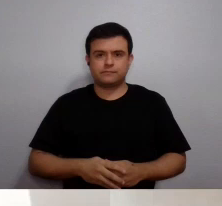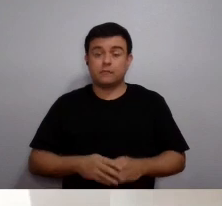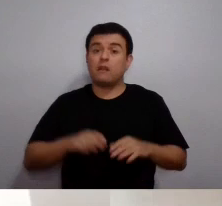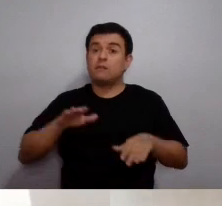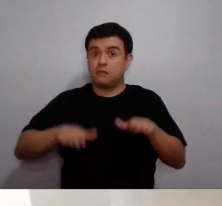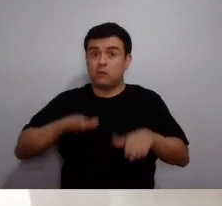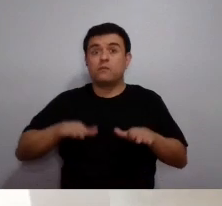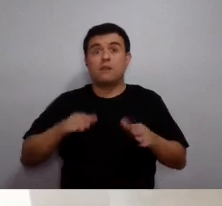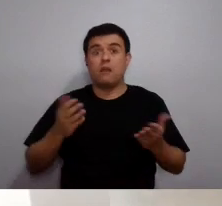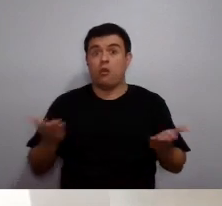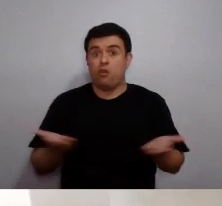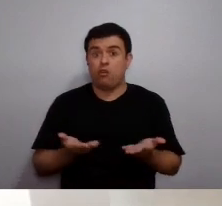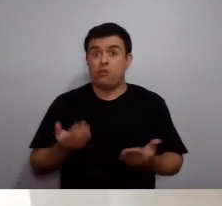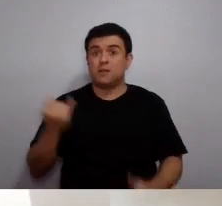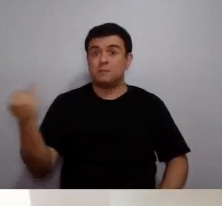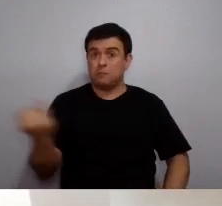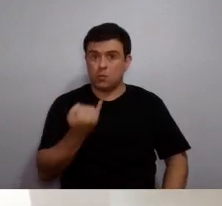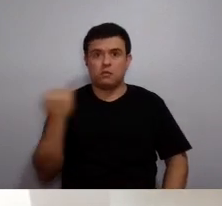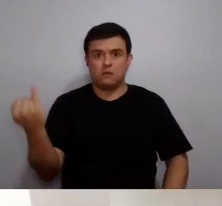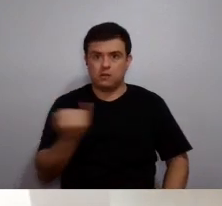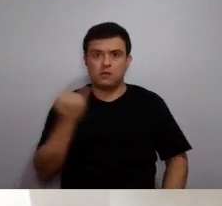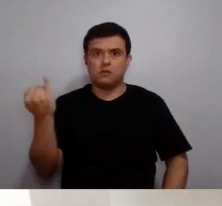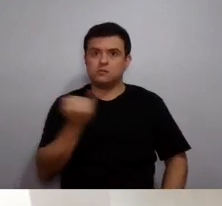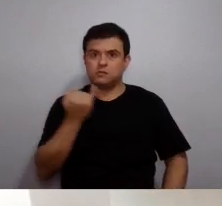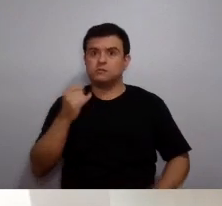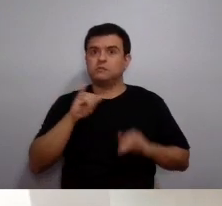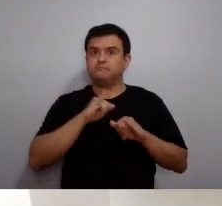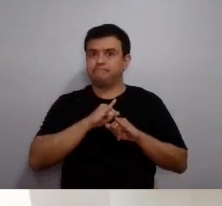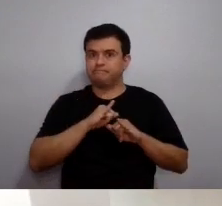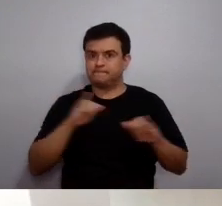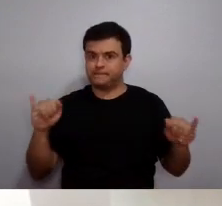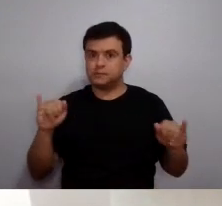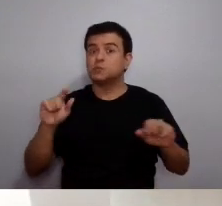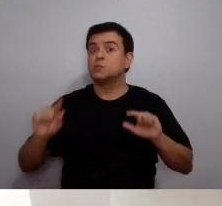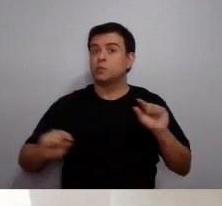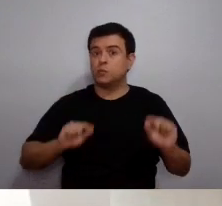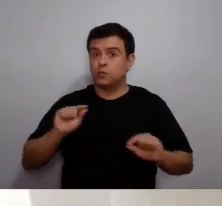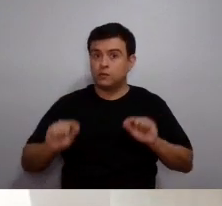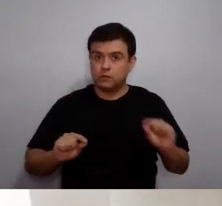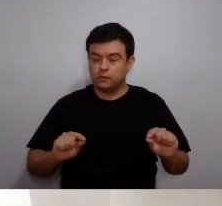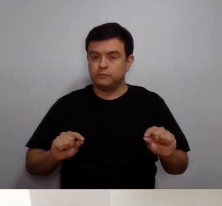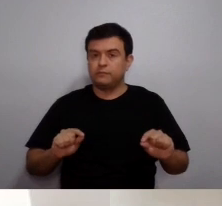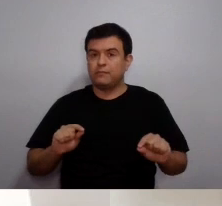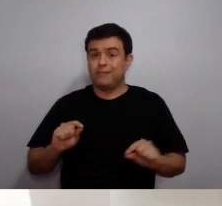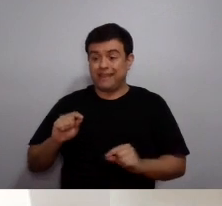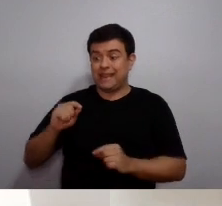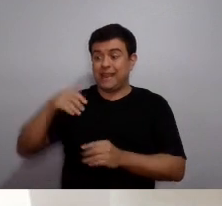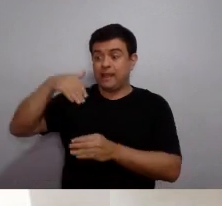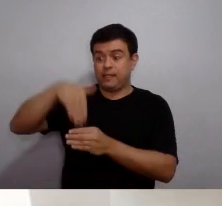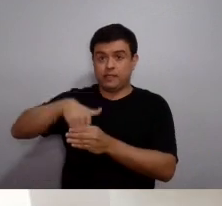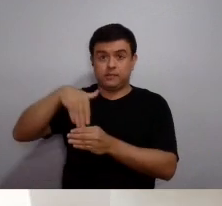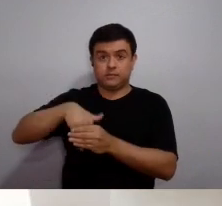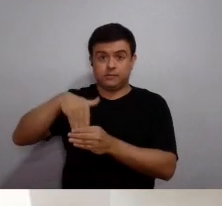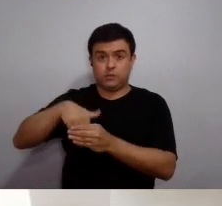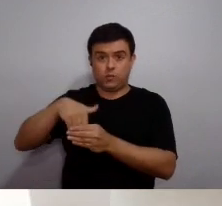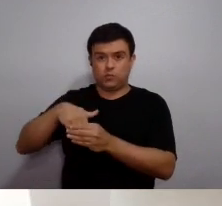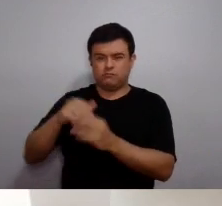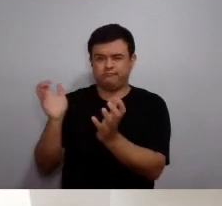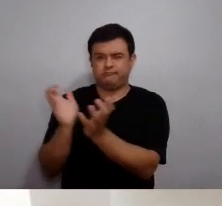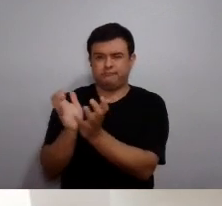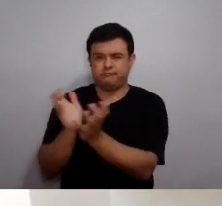fizemos. E talvez seja importante frisar aqui que a eleição